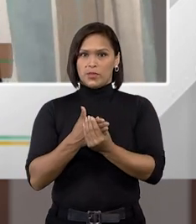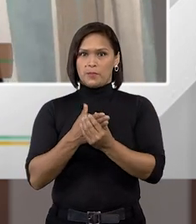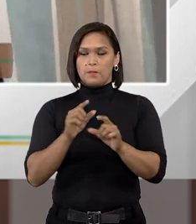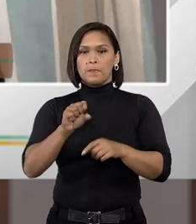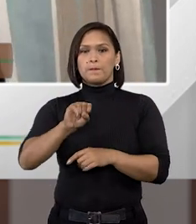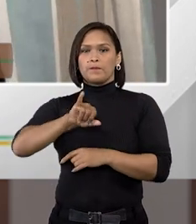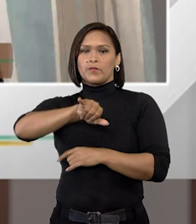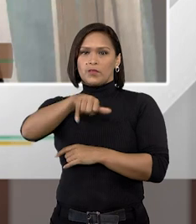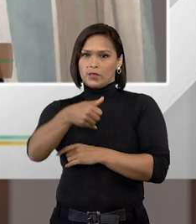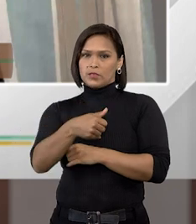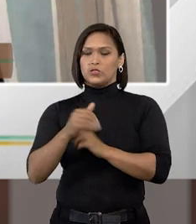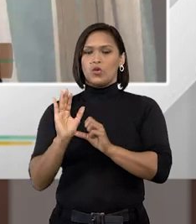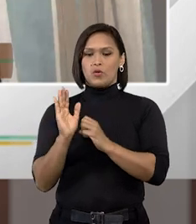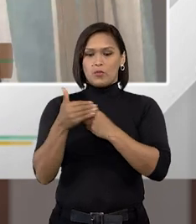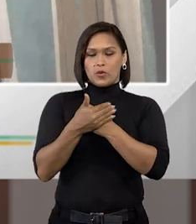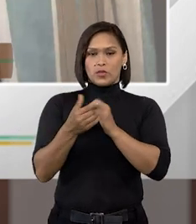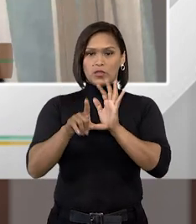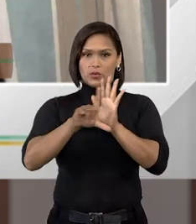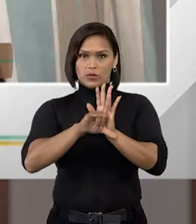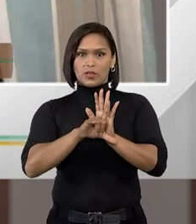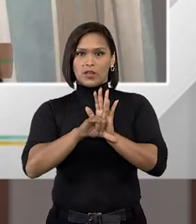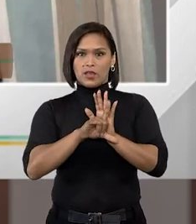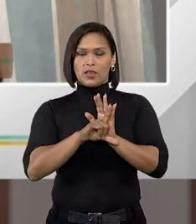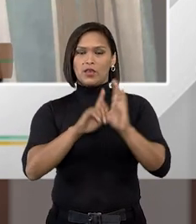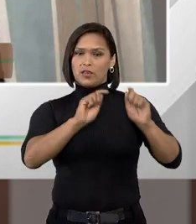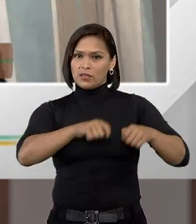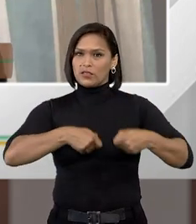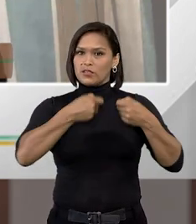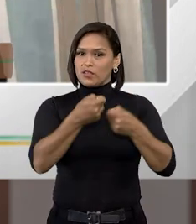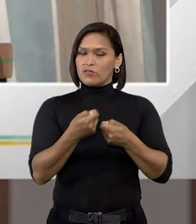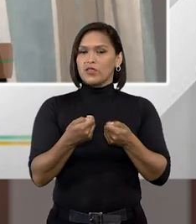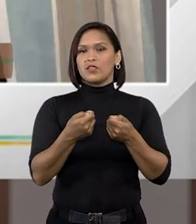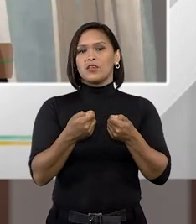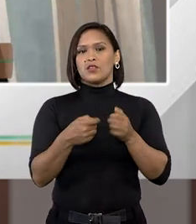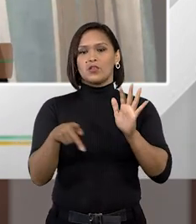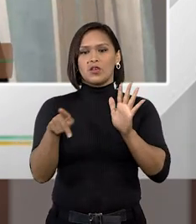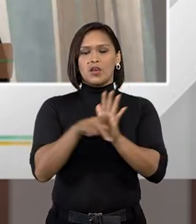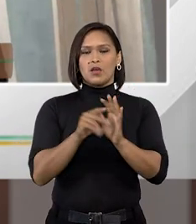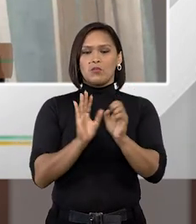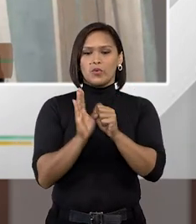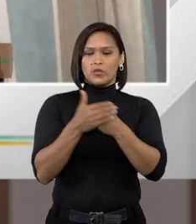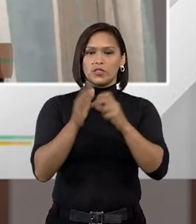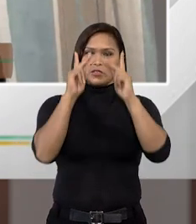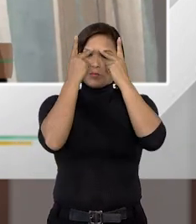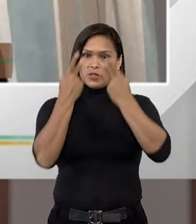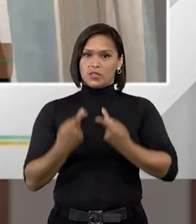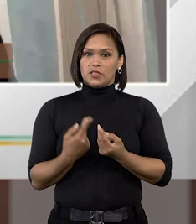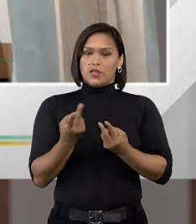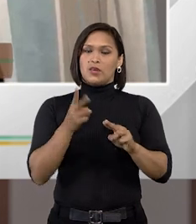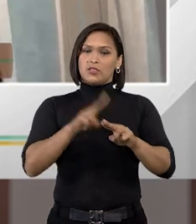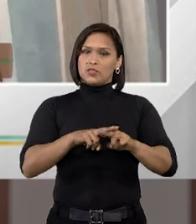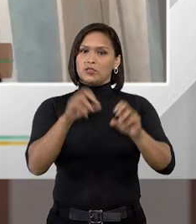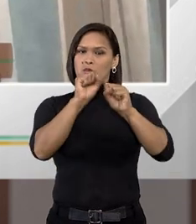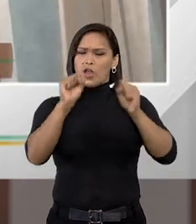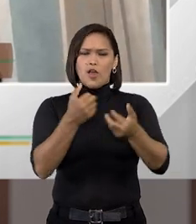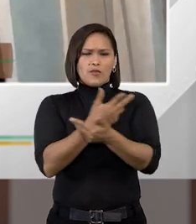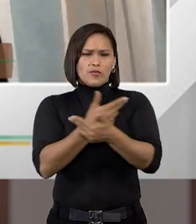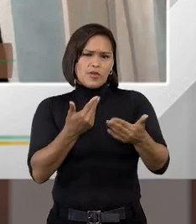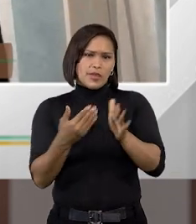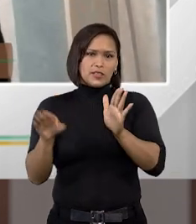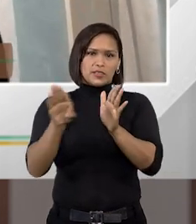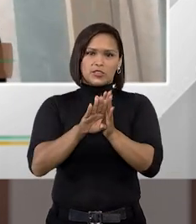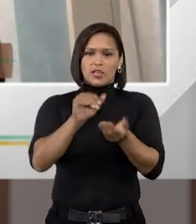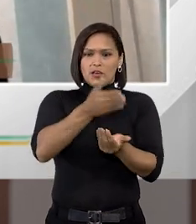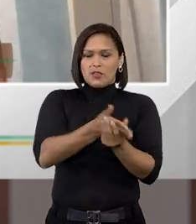O STJ, protetor da lei infraconstitucional, defendendo as proteções humanitárias aos presos. Várias demandas chegam ao